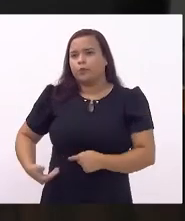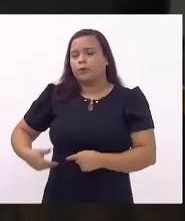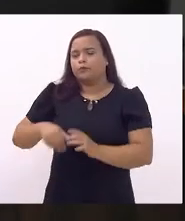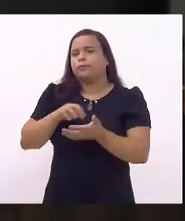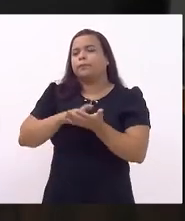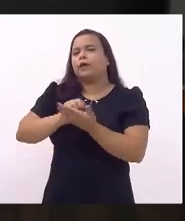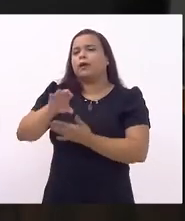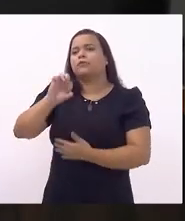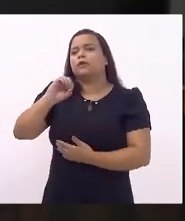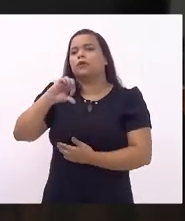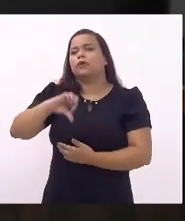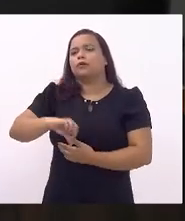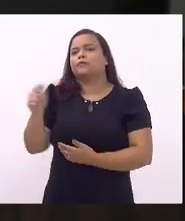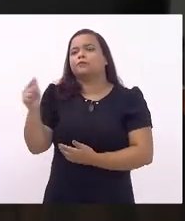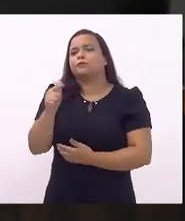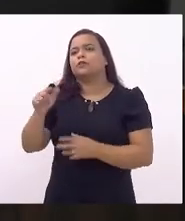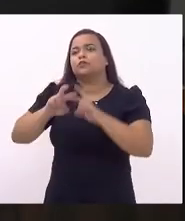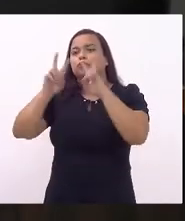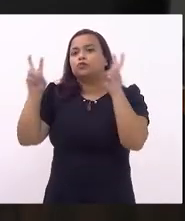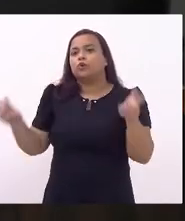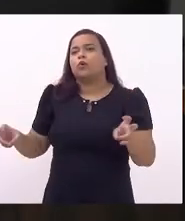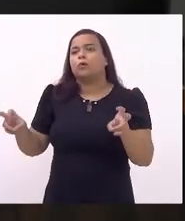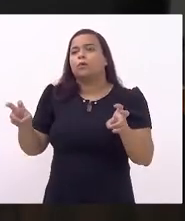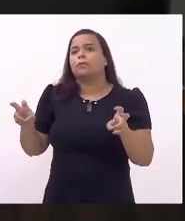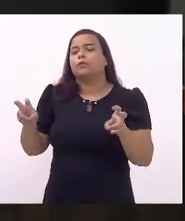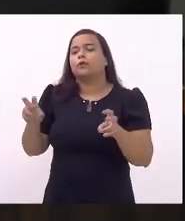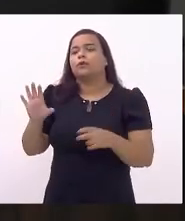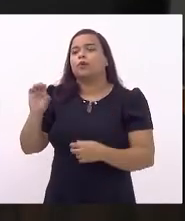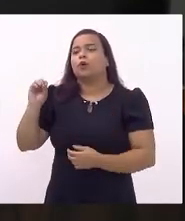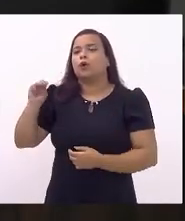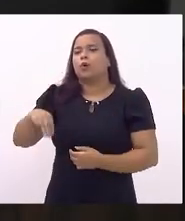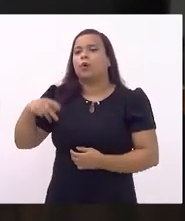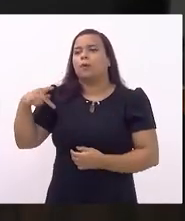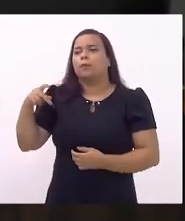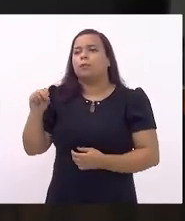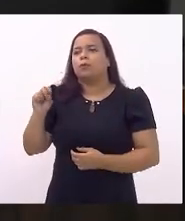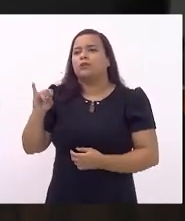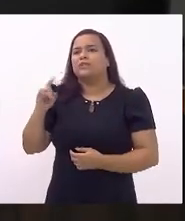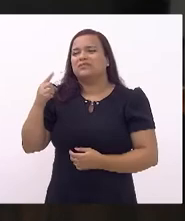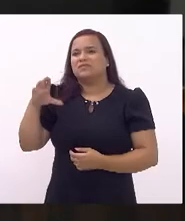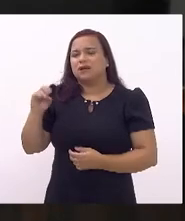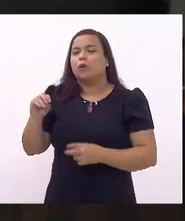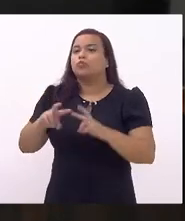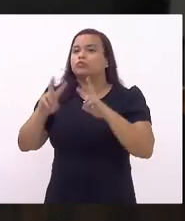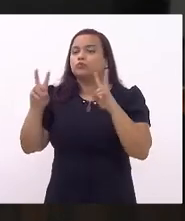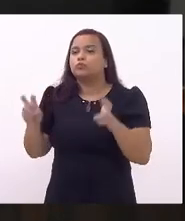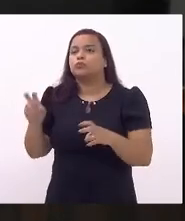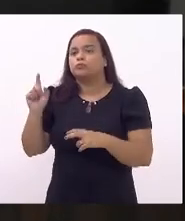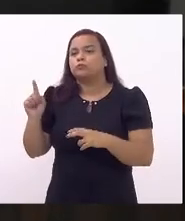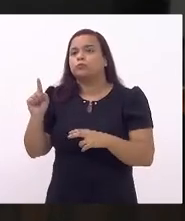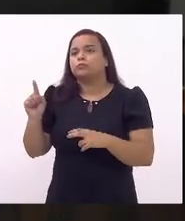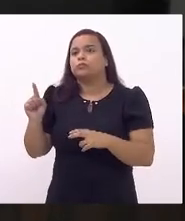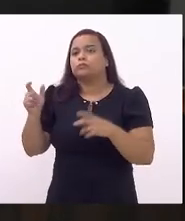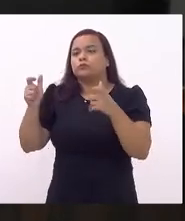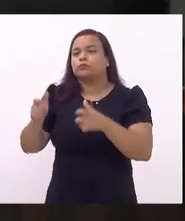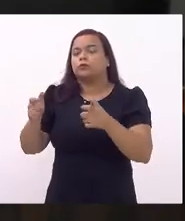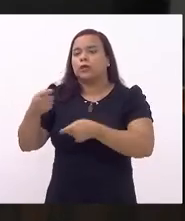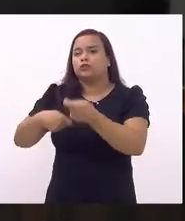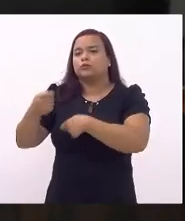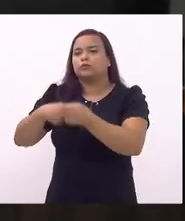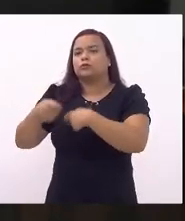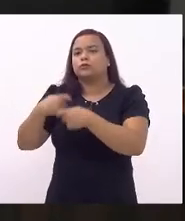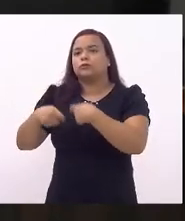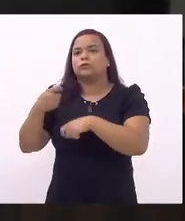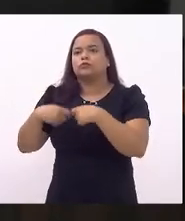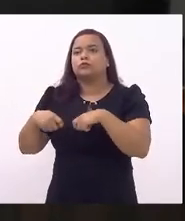que dispõe sobre a autocomposição no âmbito do estadual e sobre a Câmara Administrativa de Solução de Controversa, CASC,